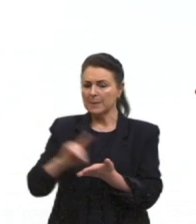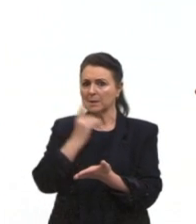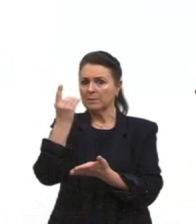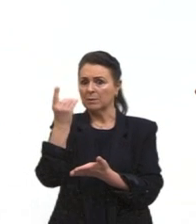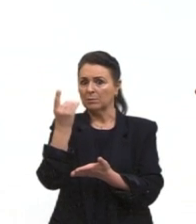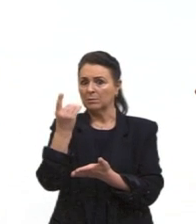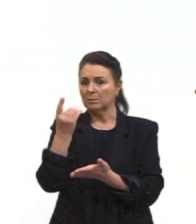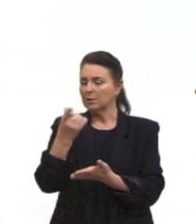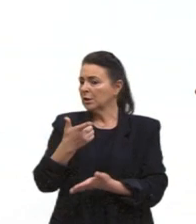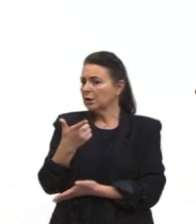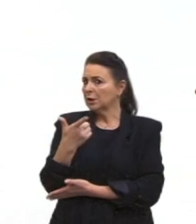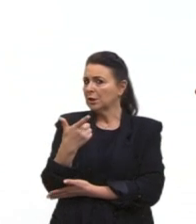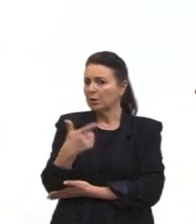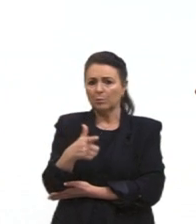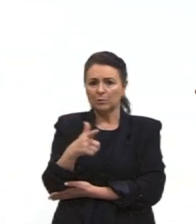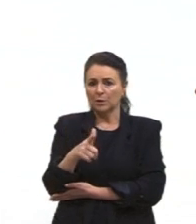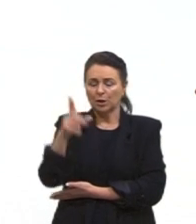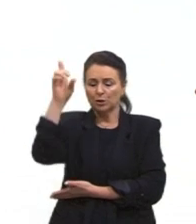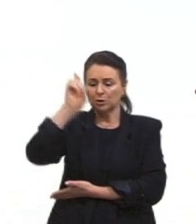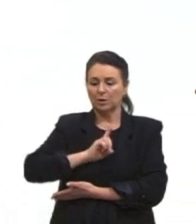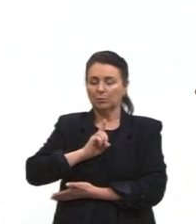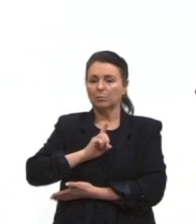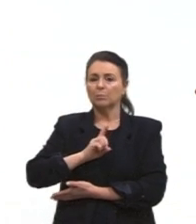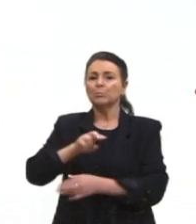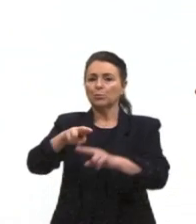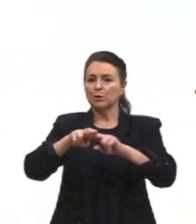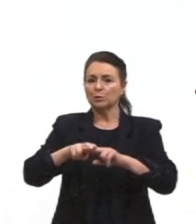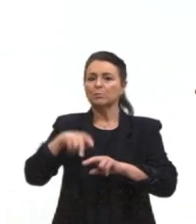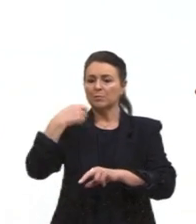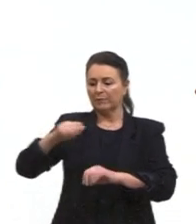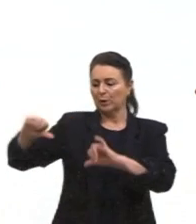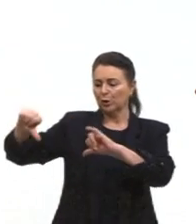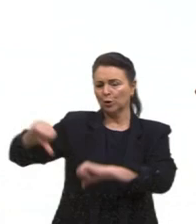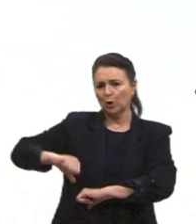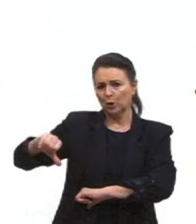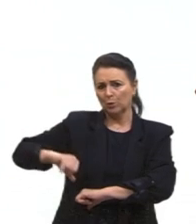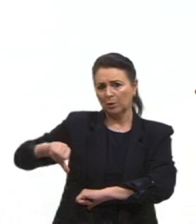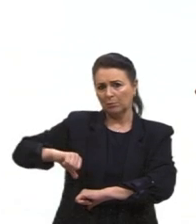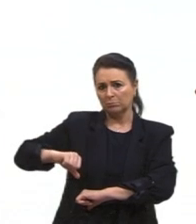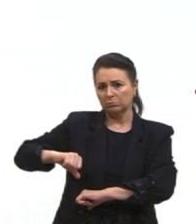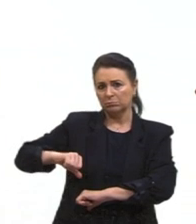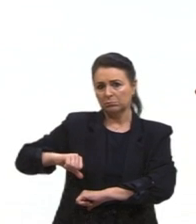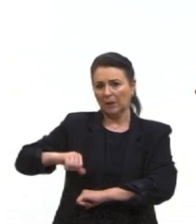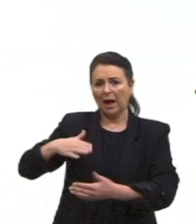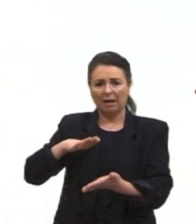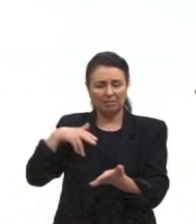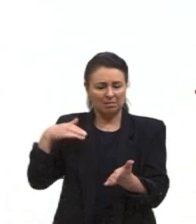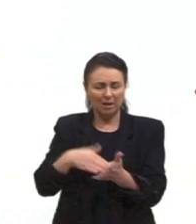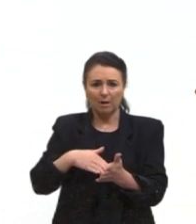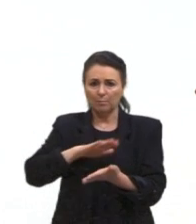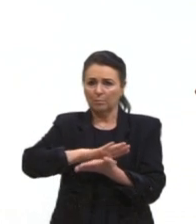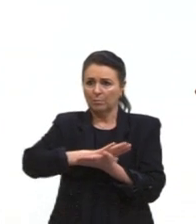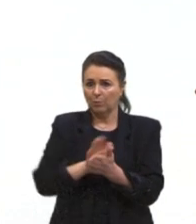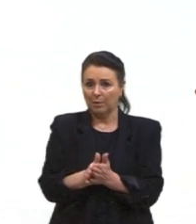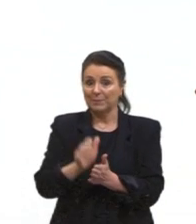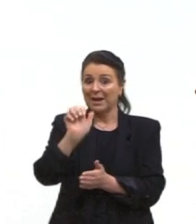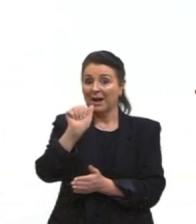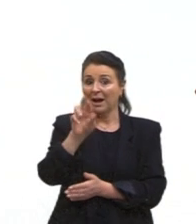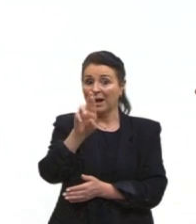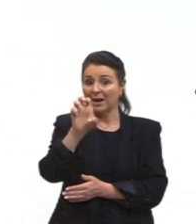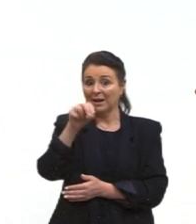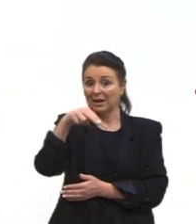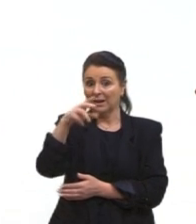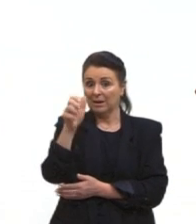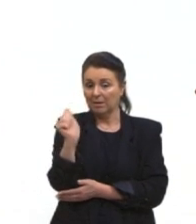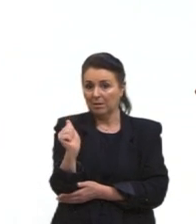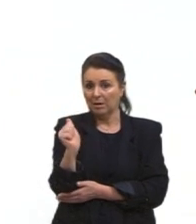nenhum direito e que podiam, inclusive, ser torturados até a morte. Aqui, a Arena, é o partido da ditadura